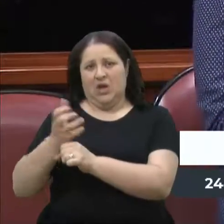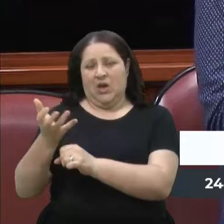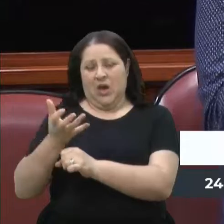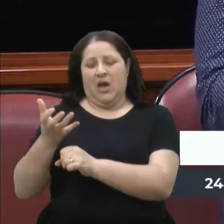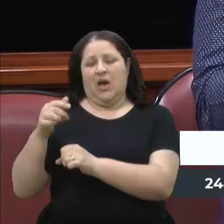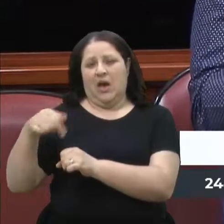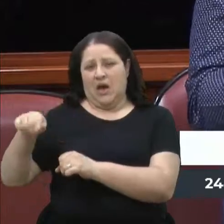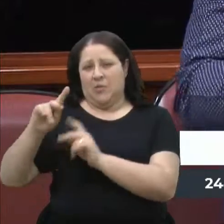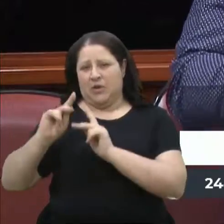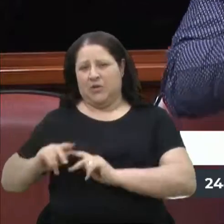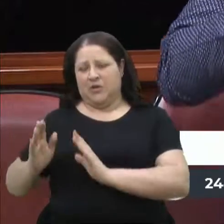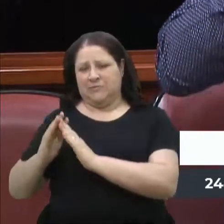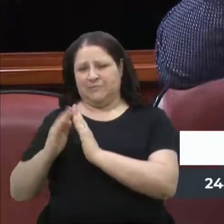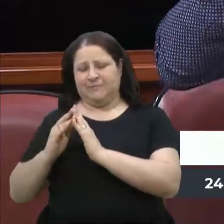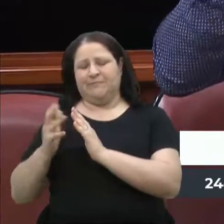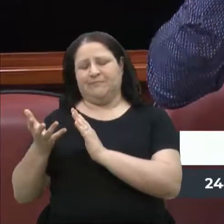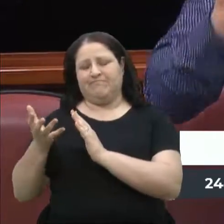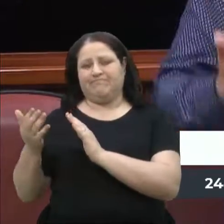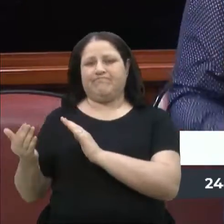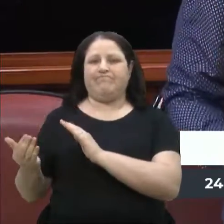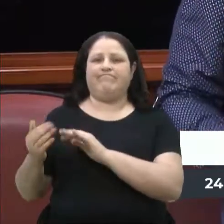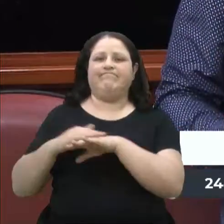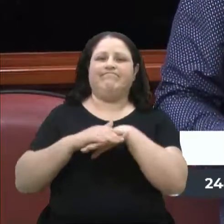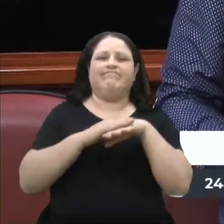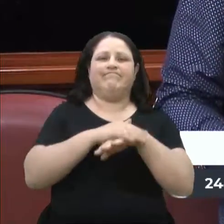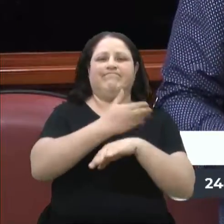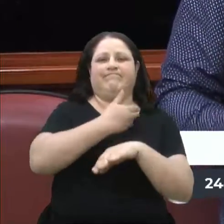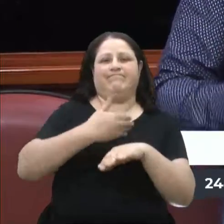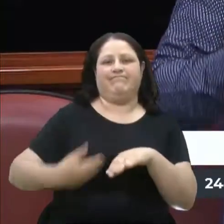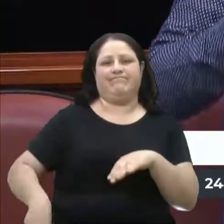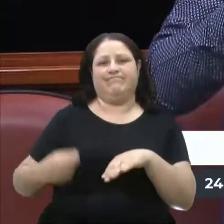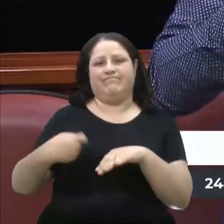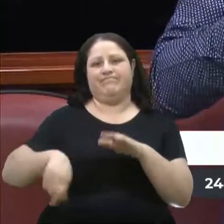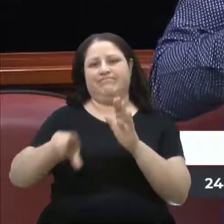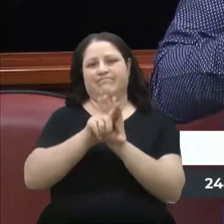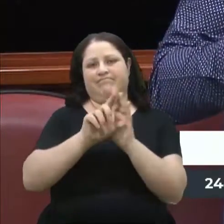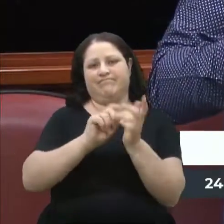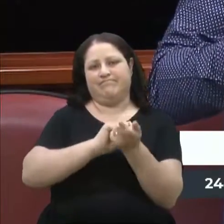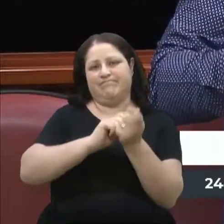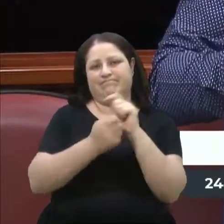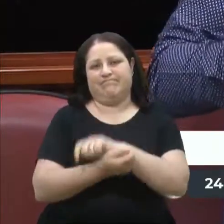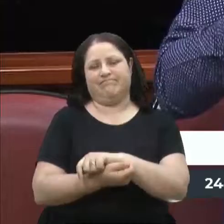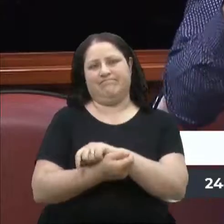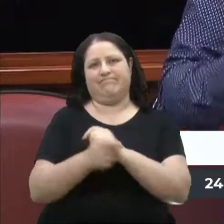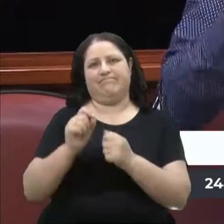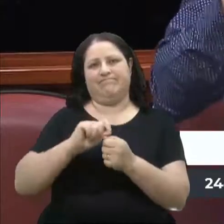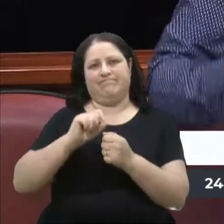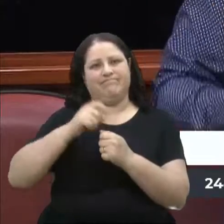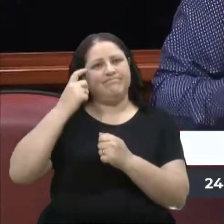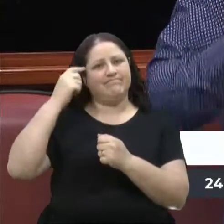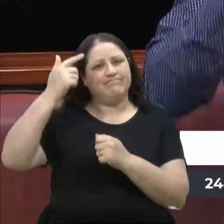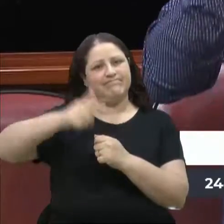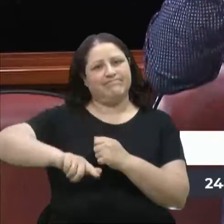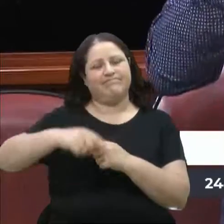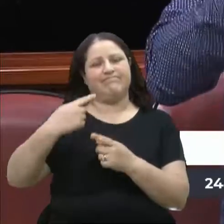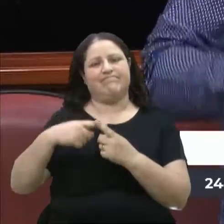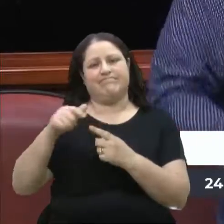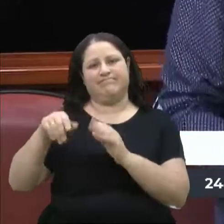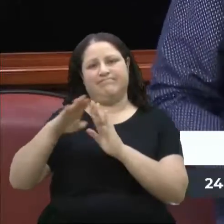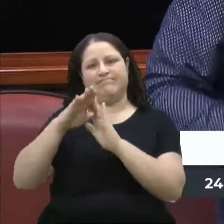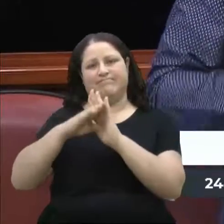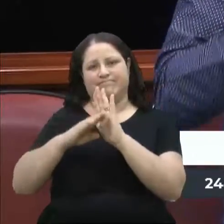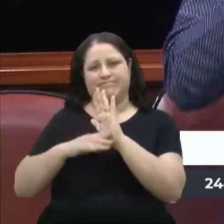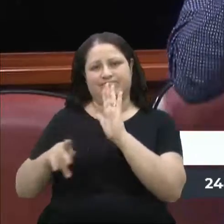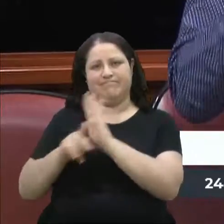público para que haja uma adequação na nossa legislação municipal e que seja feita, seja repensado. Já que é um programa